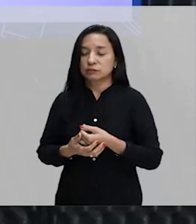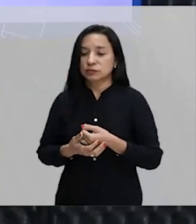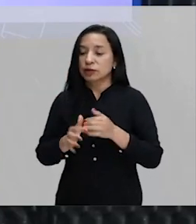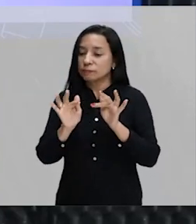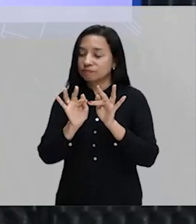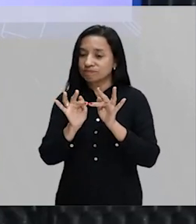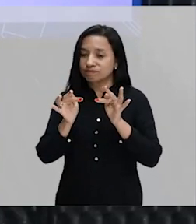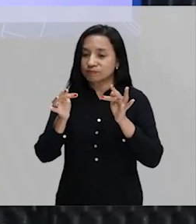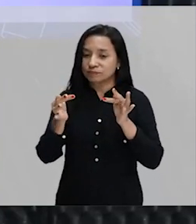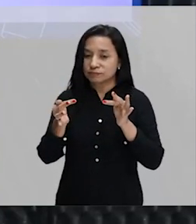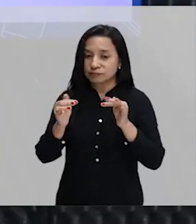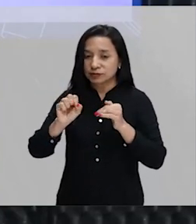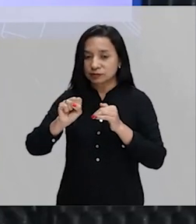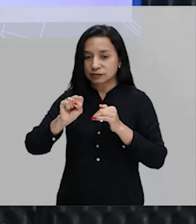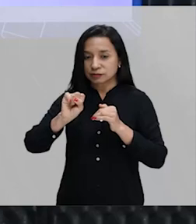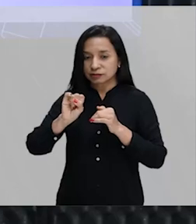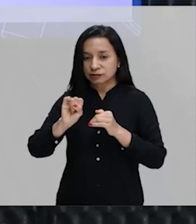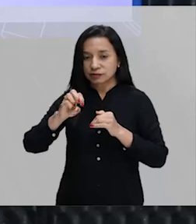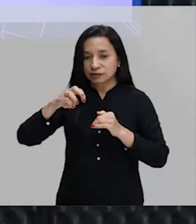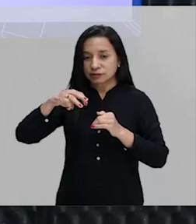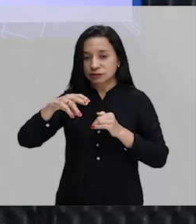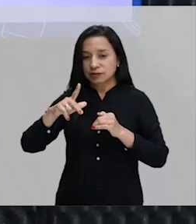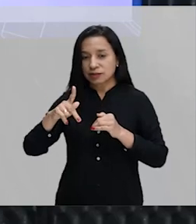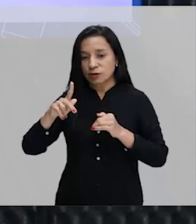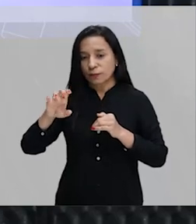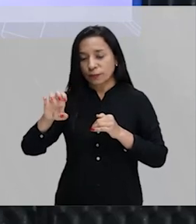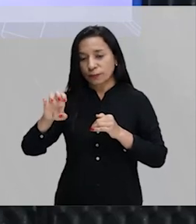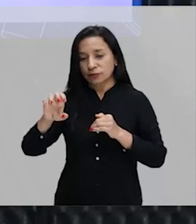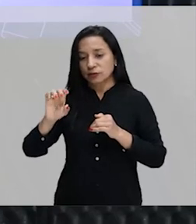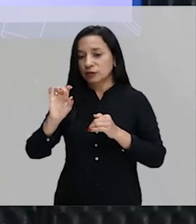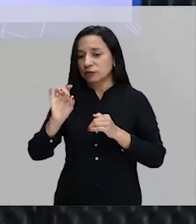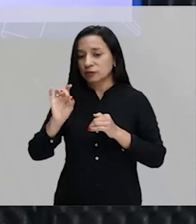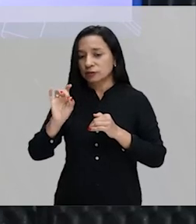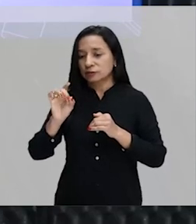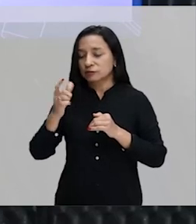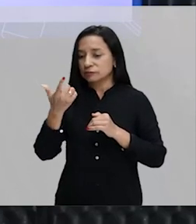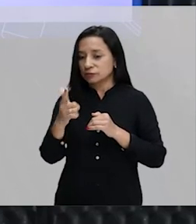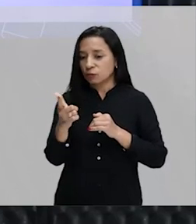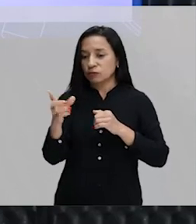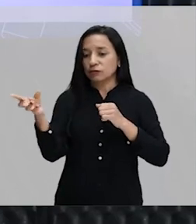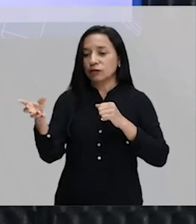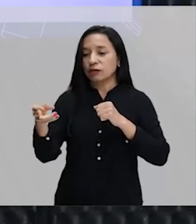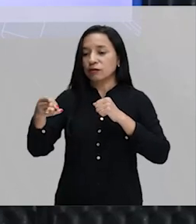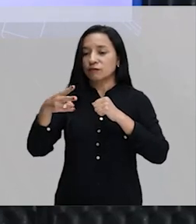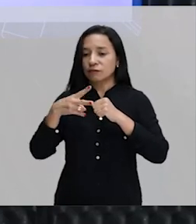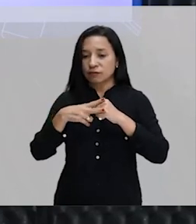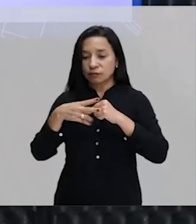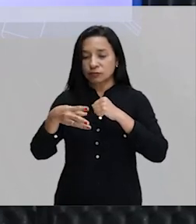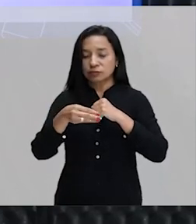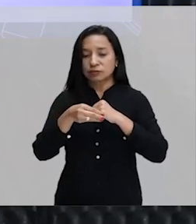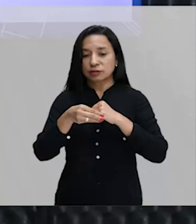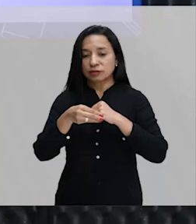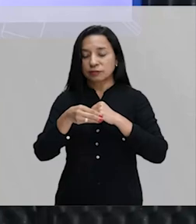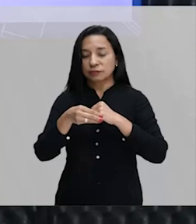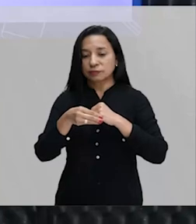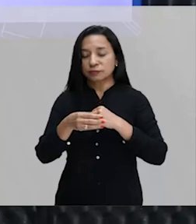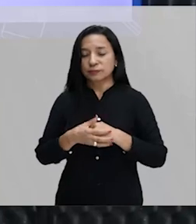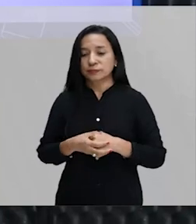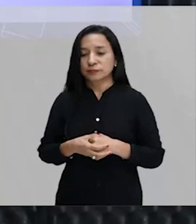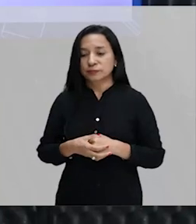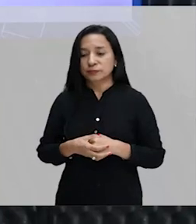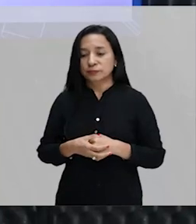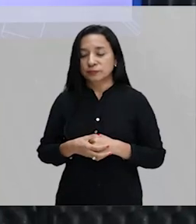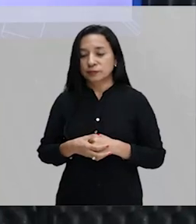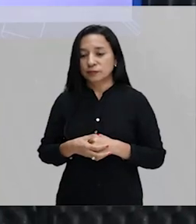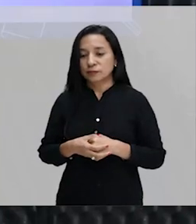é o único que não vem com auxiliar fez bem a gente parar bem aqui nessa